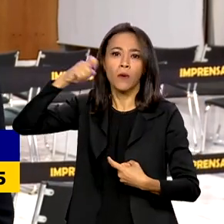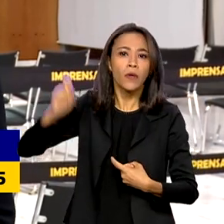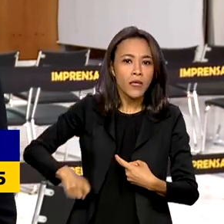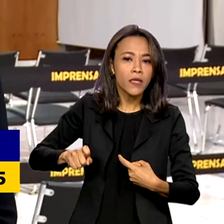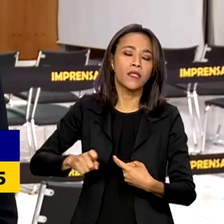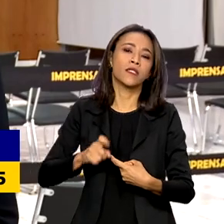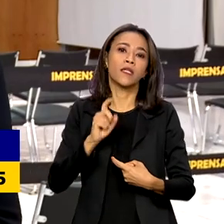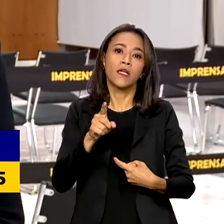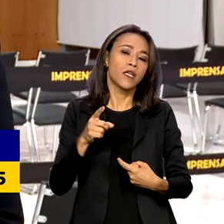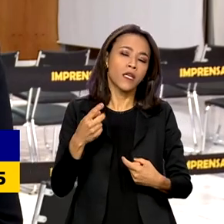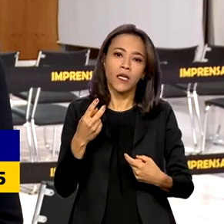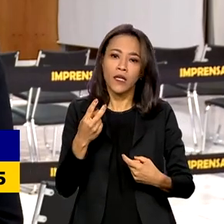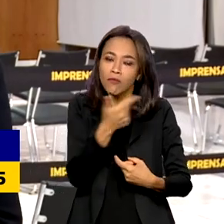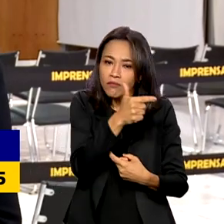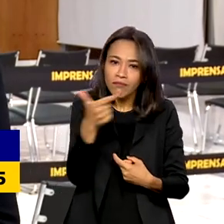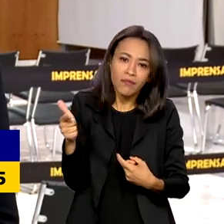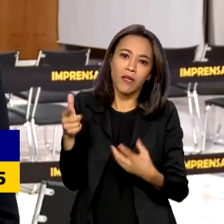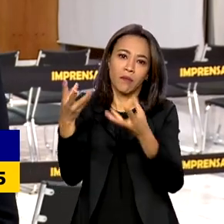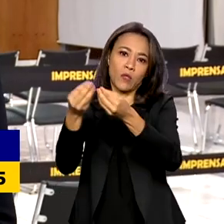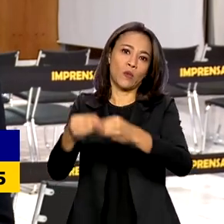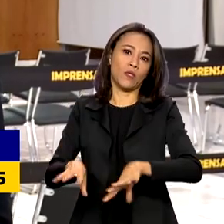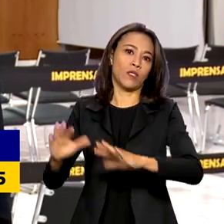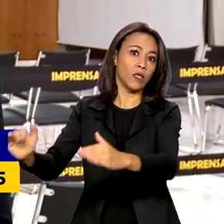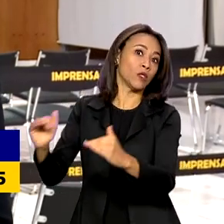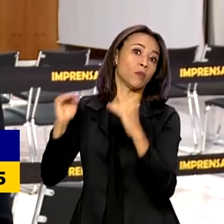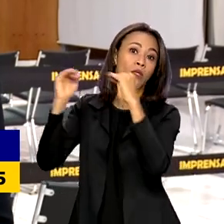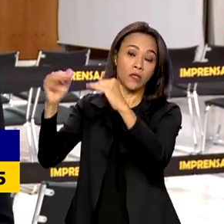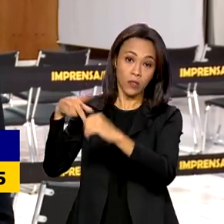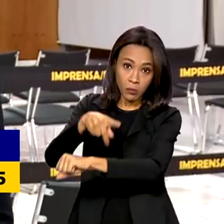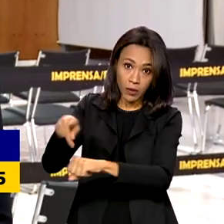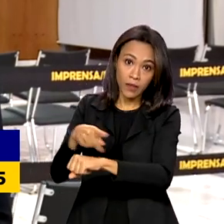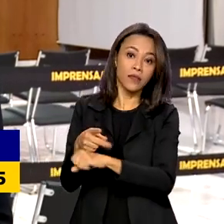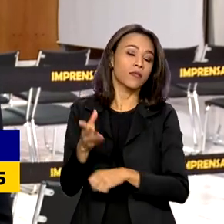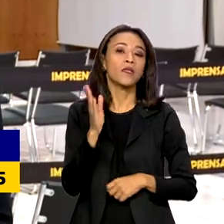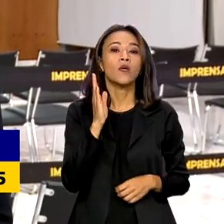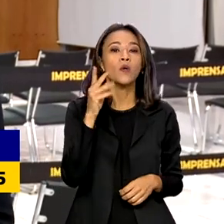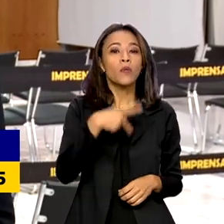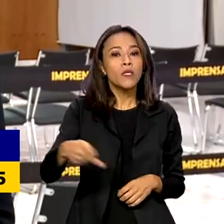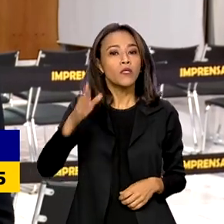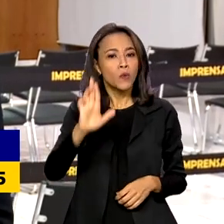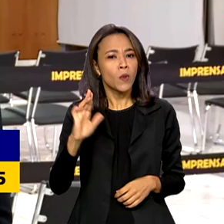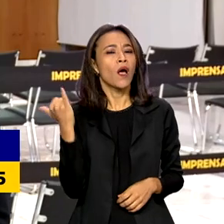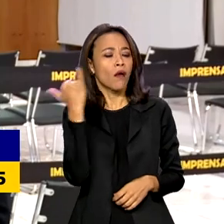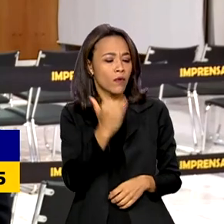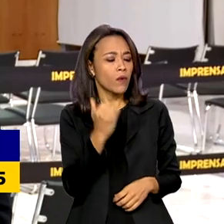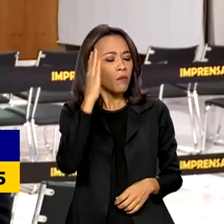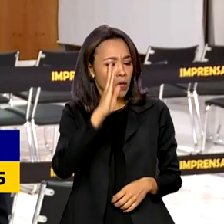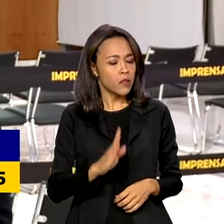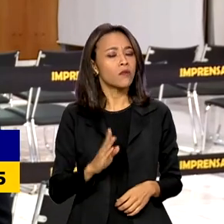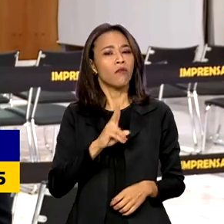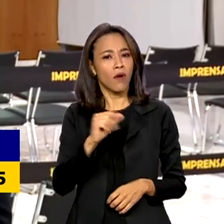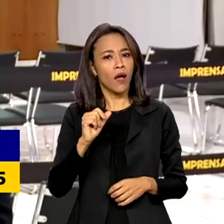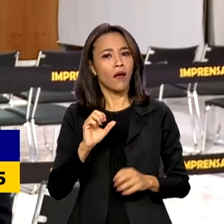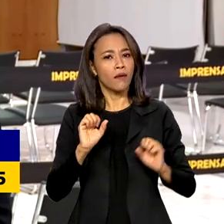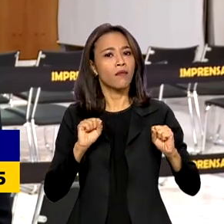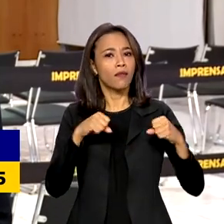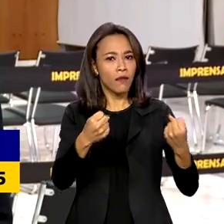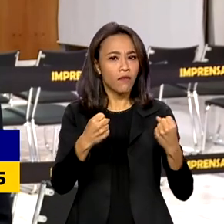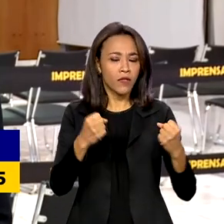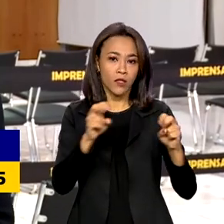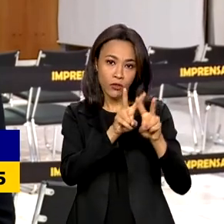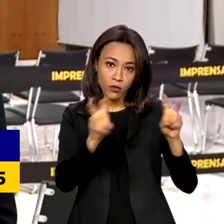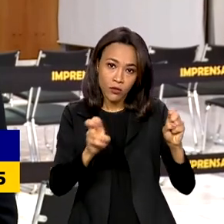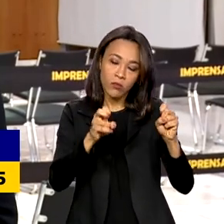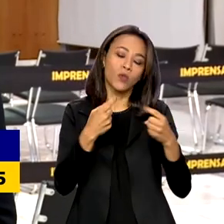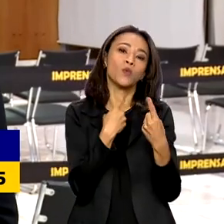afetar a soberania do país. Já o presidente Lula afirmou que o Brasil será um grande defensor dos diálogos